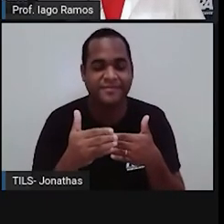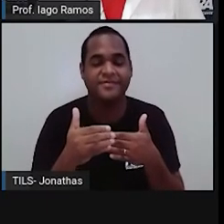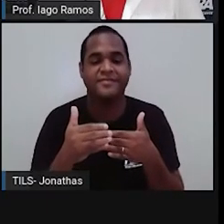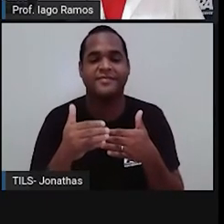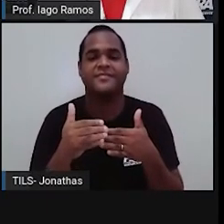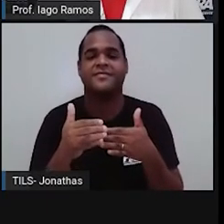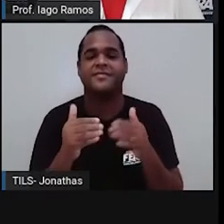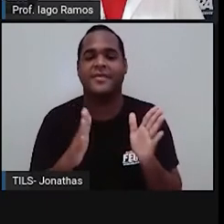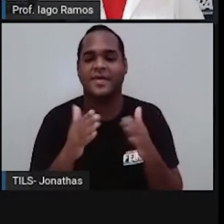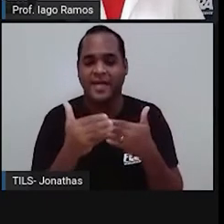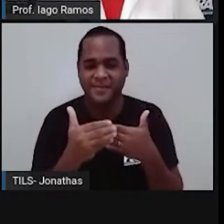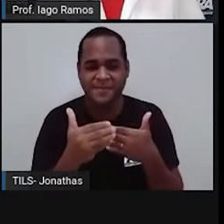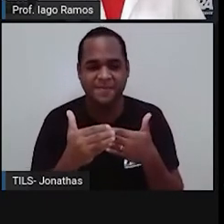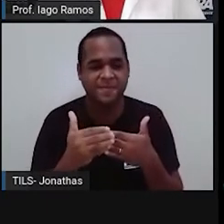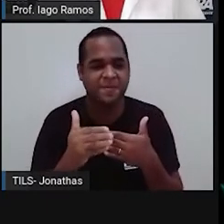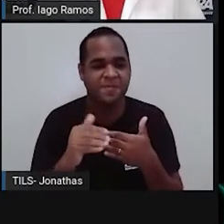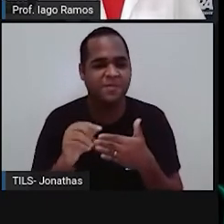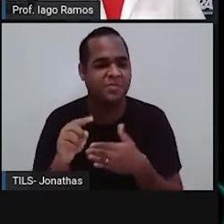Ah.